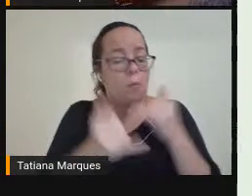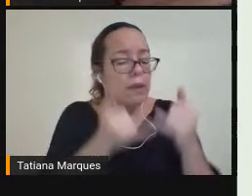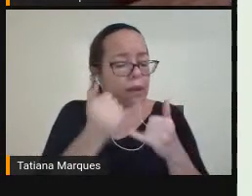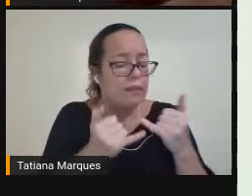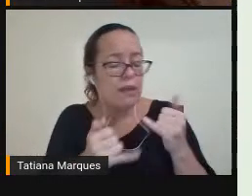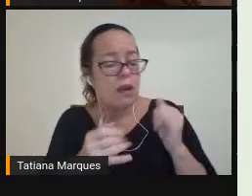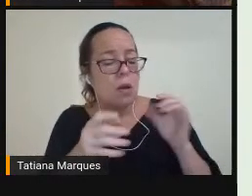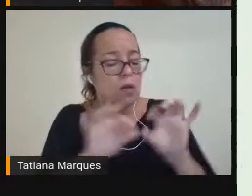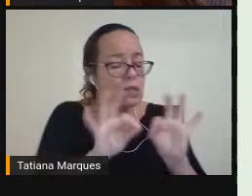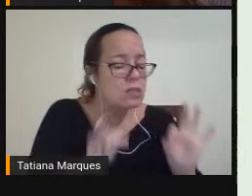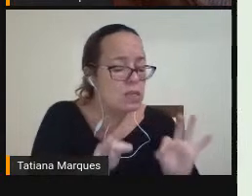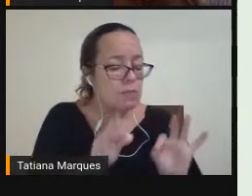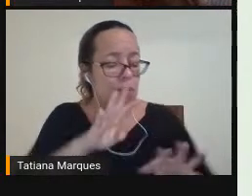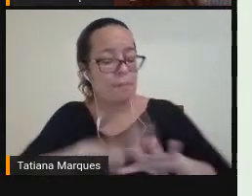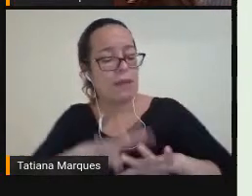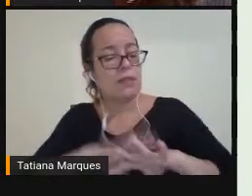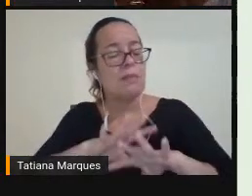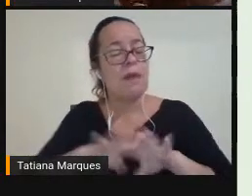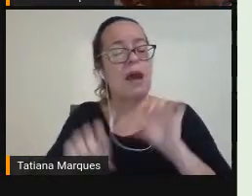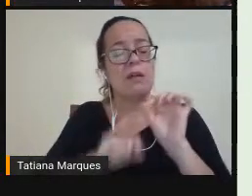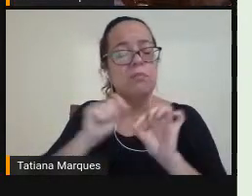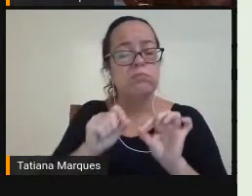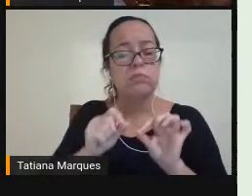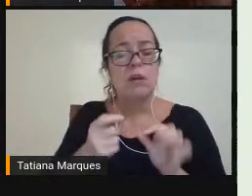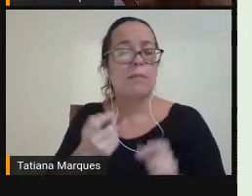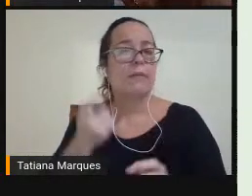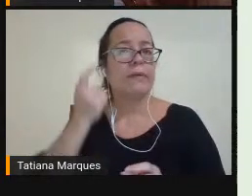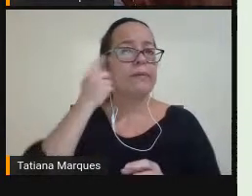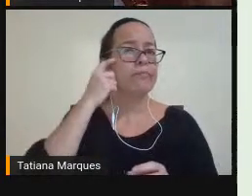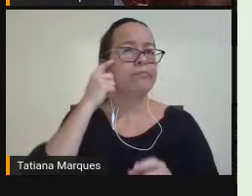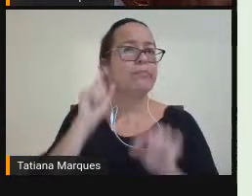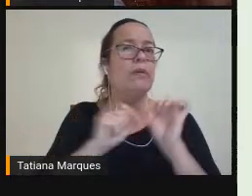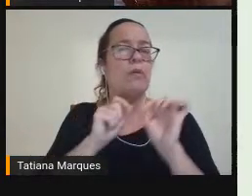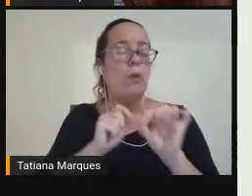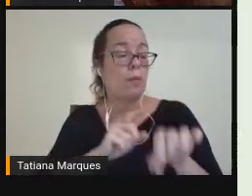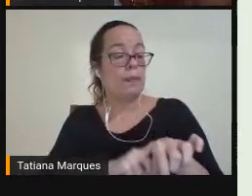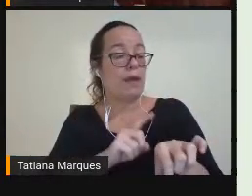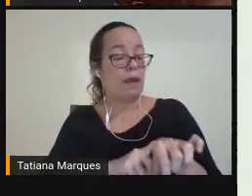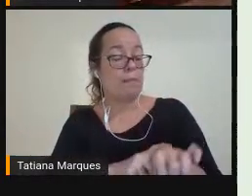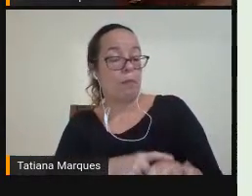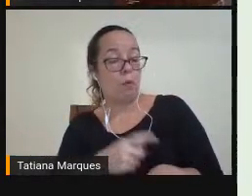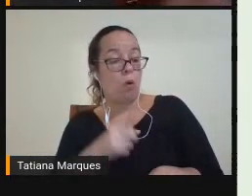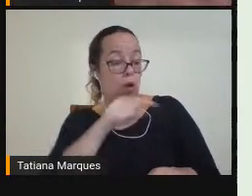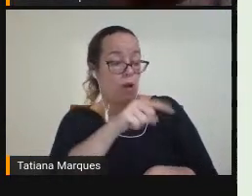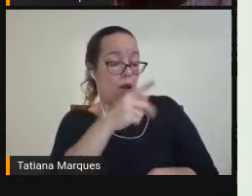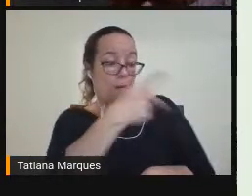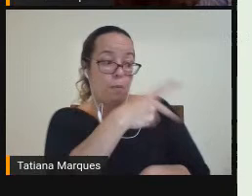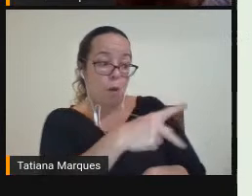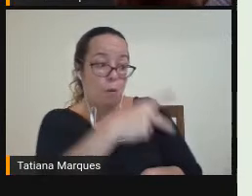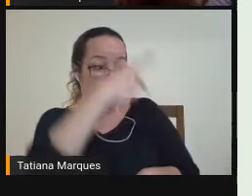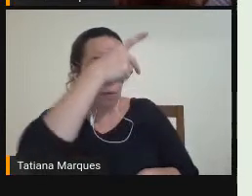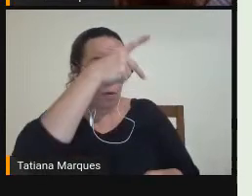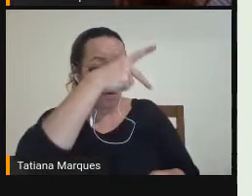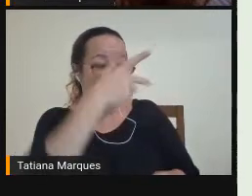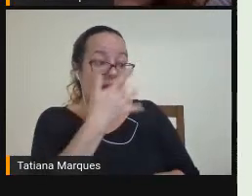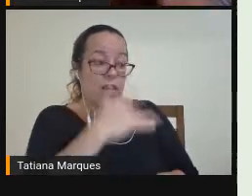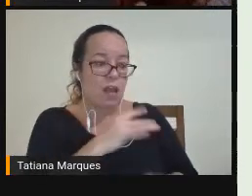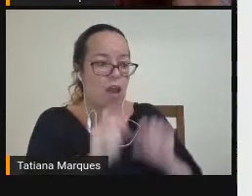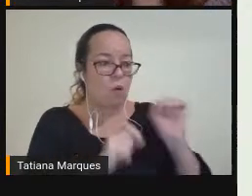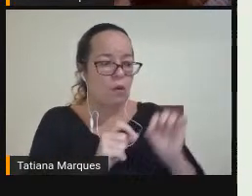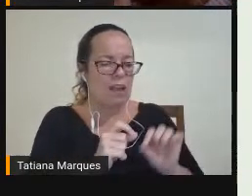base No tempo Daquela criança De aprendizagem É a gamificação